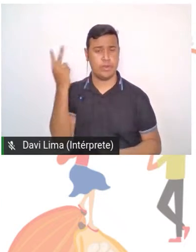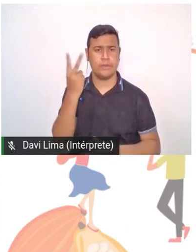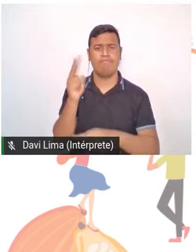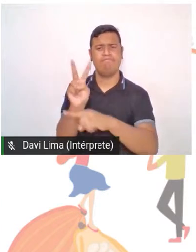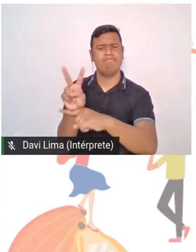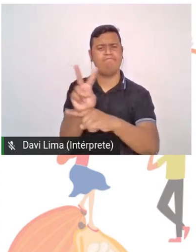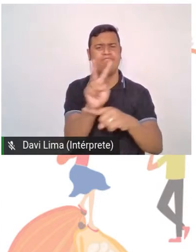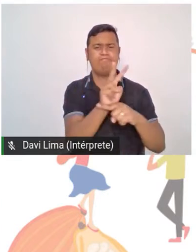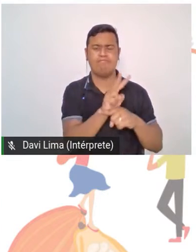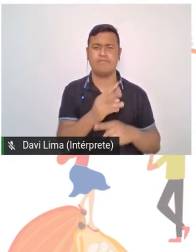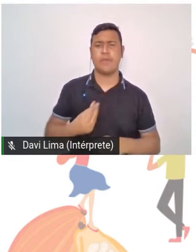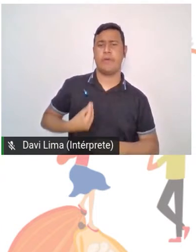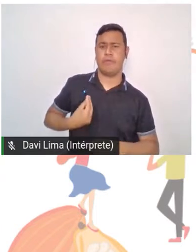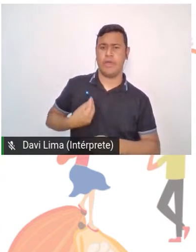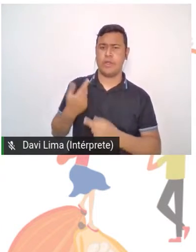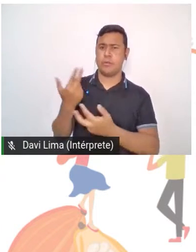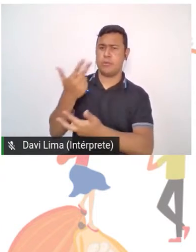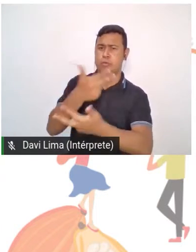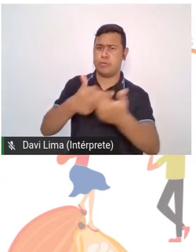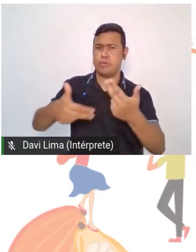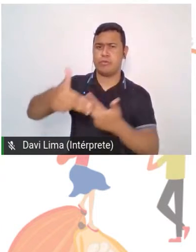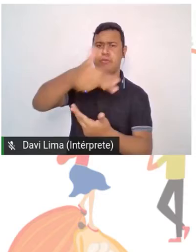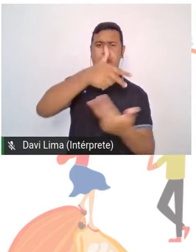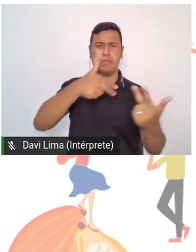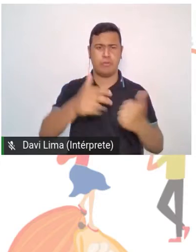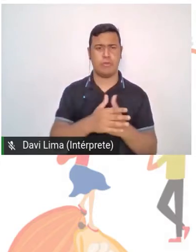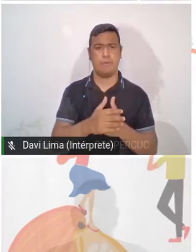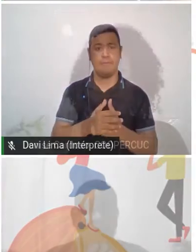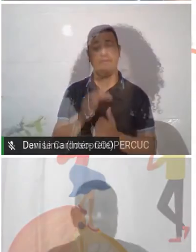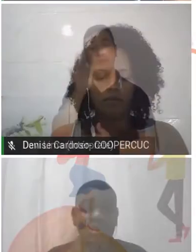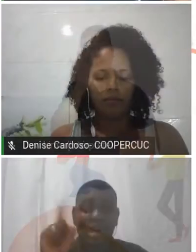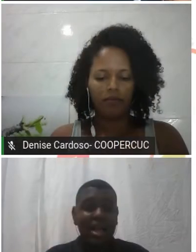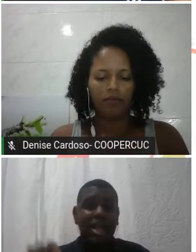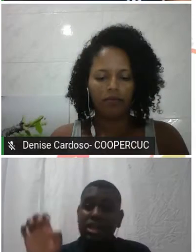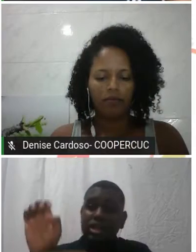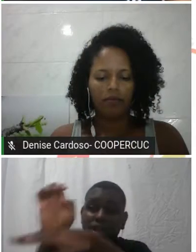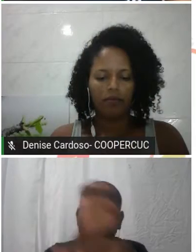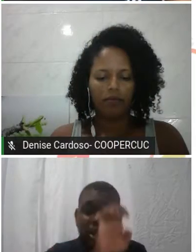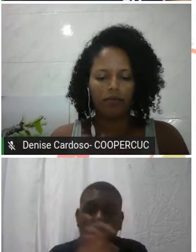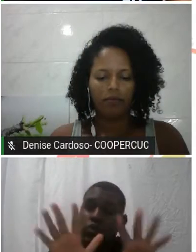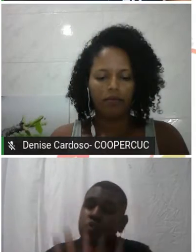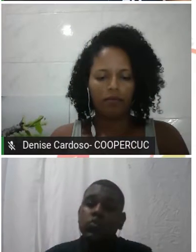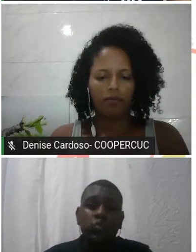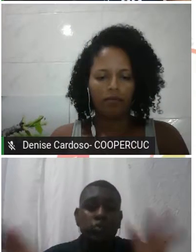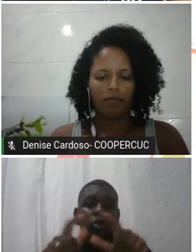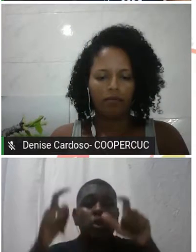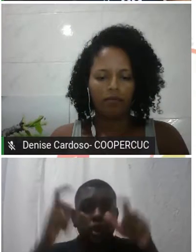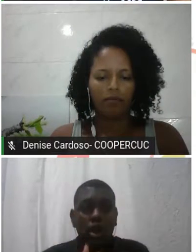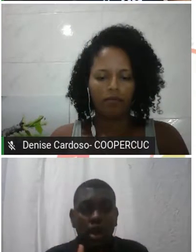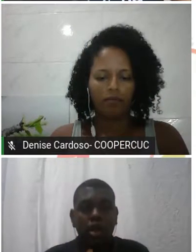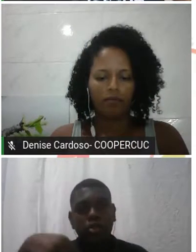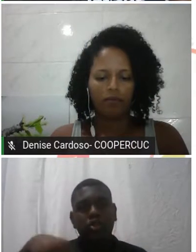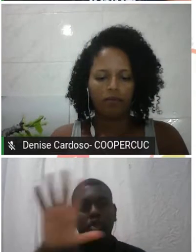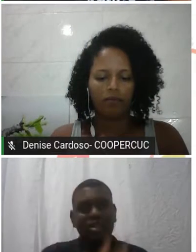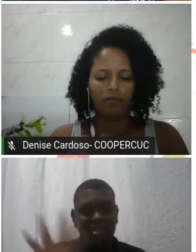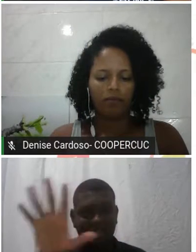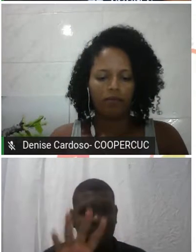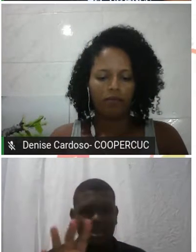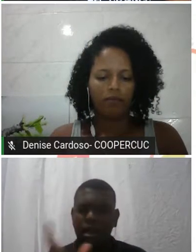biodiversidade, com destaque para as frutas e frutos da caatinga. A palavra caatinga significa mata branca